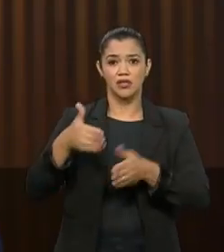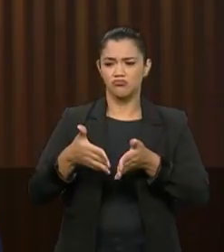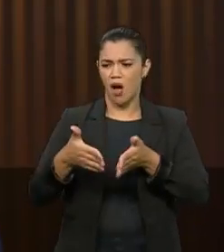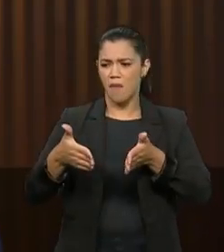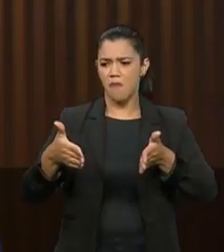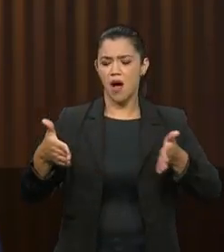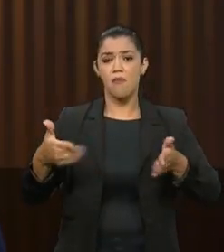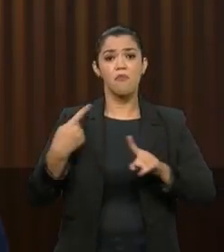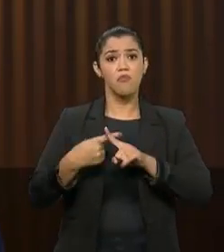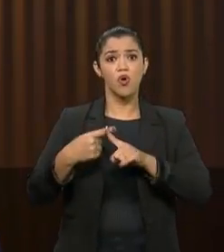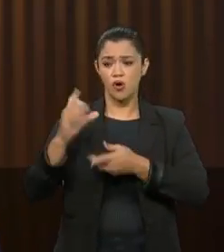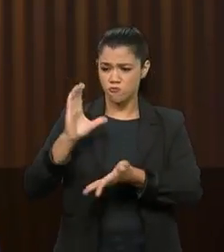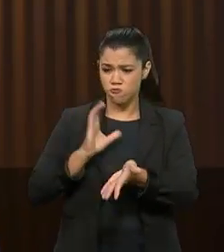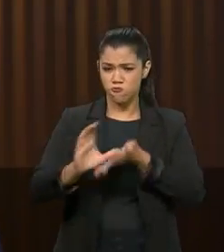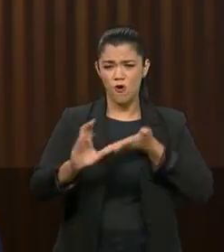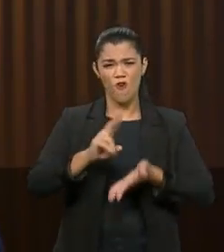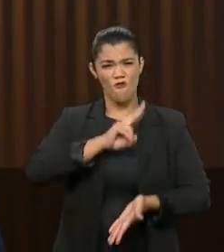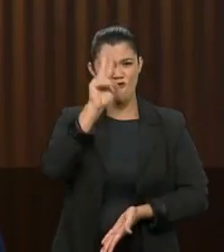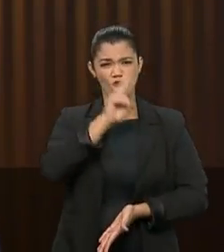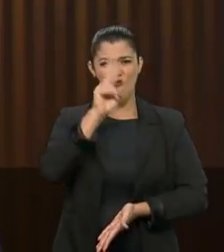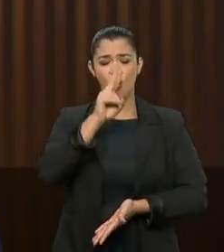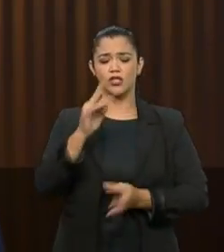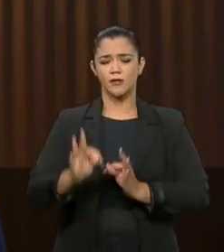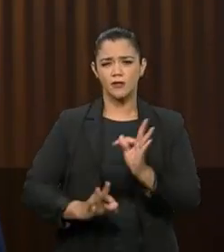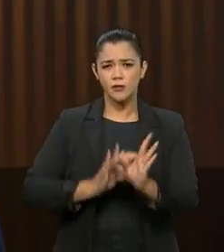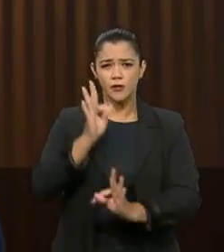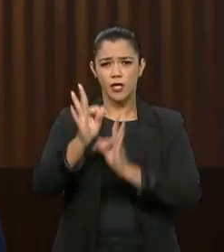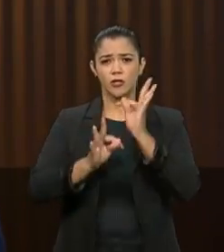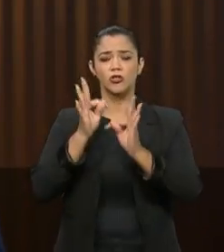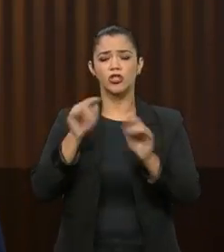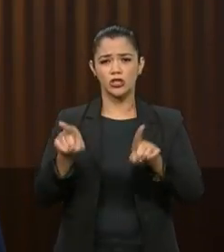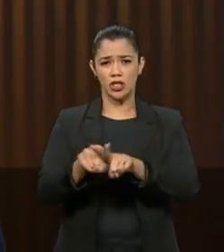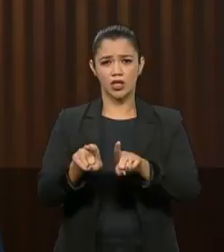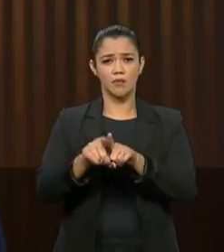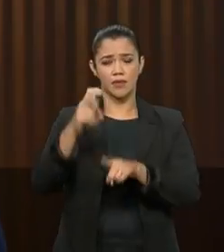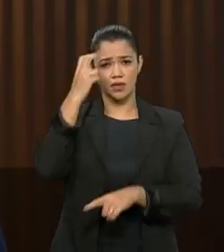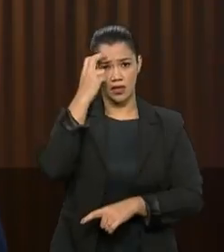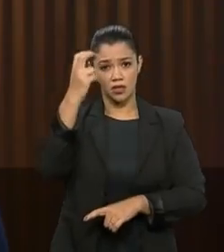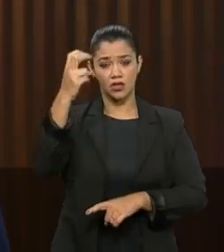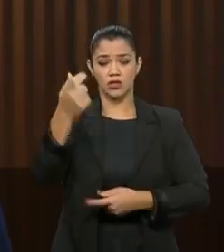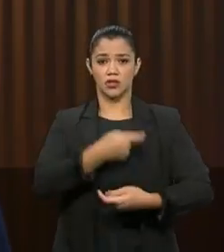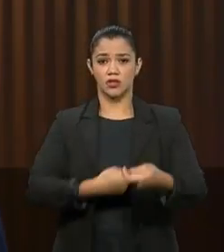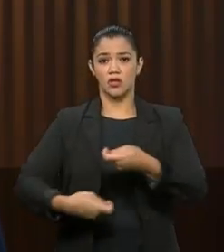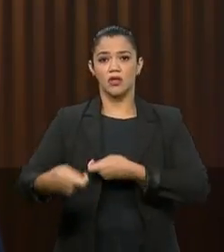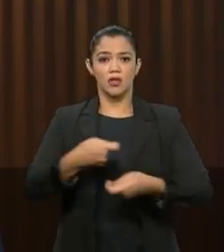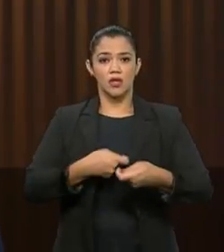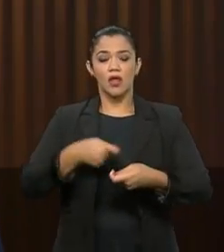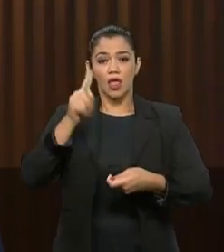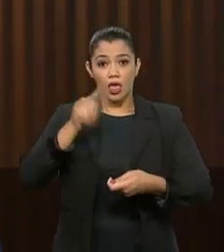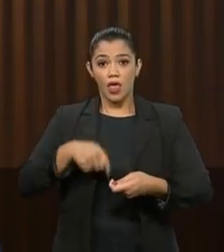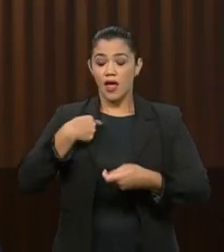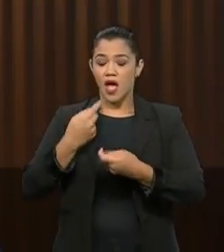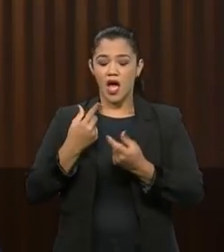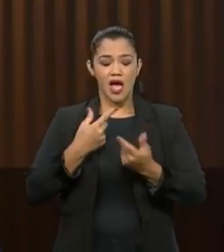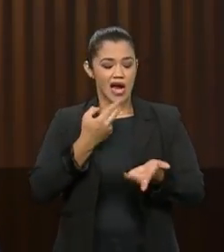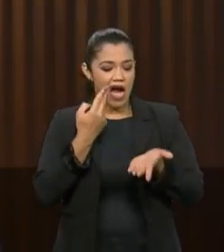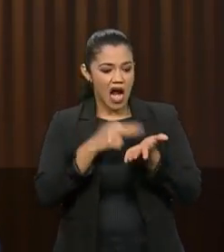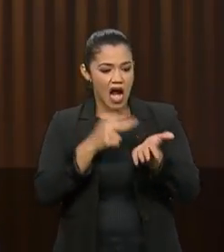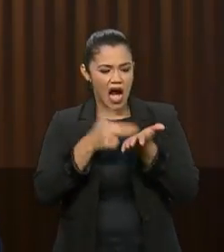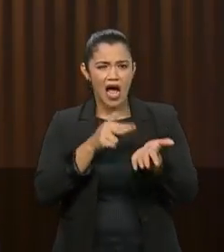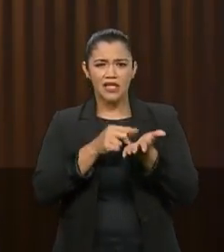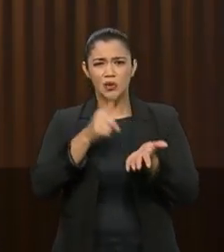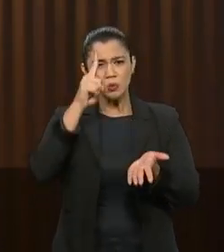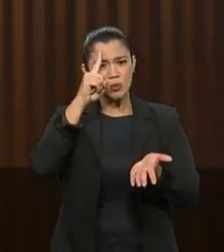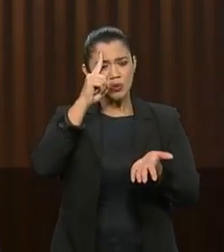porque investem pesado em tecnologia e em inteligência de negócio. O volume de cartas tem se reduzido